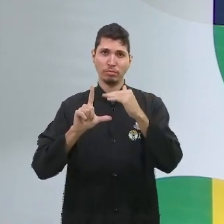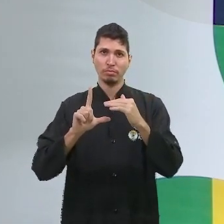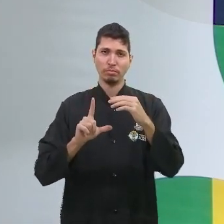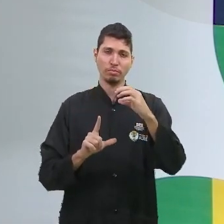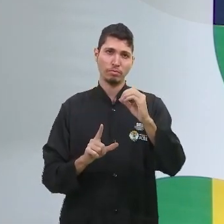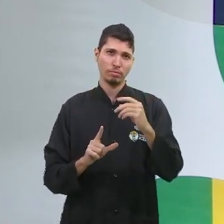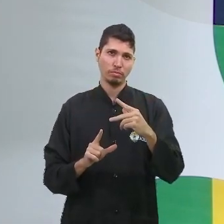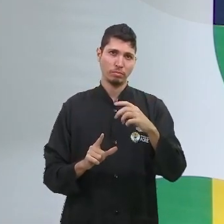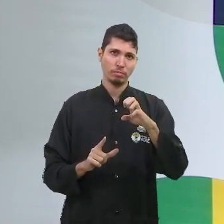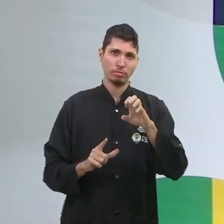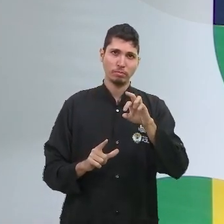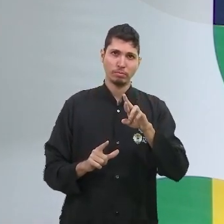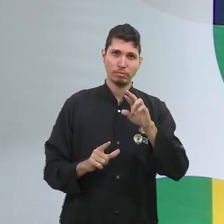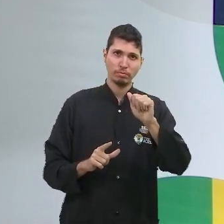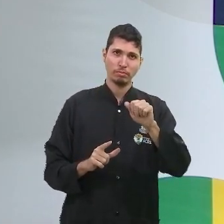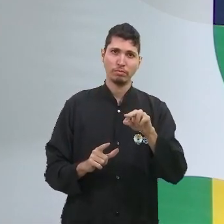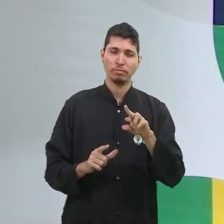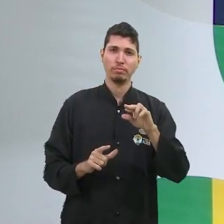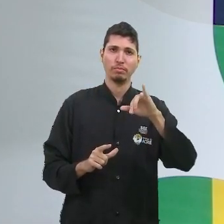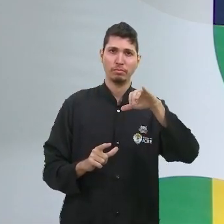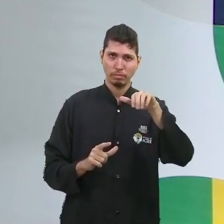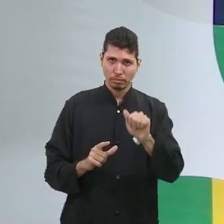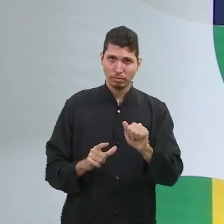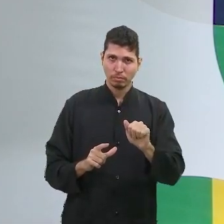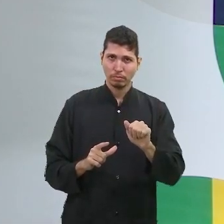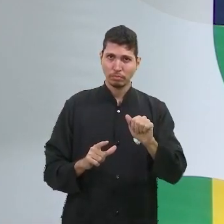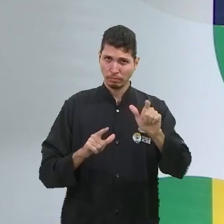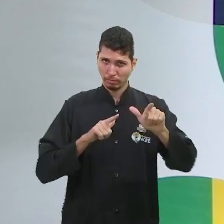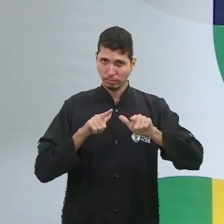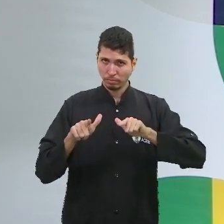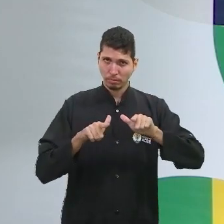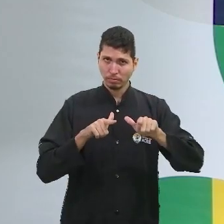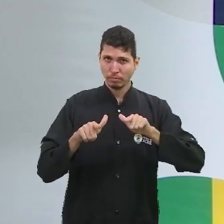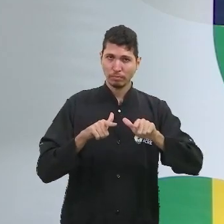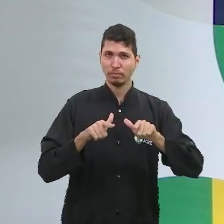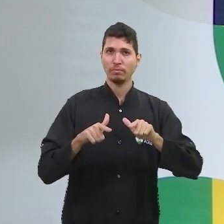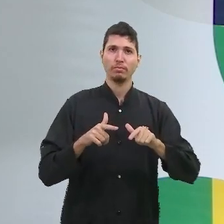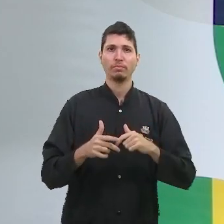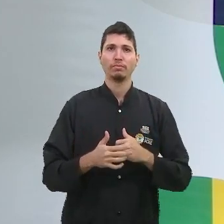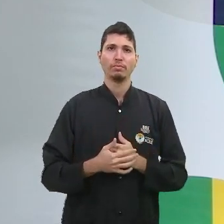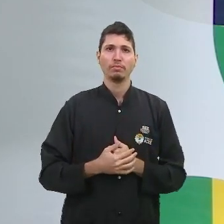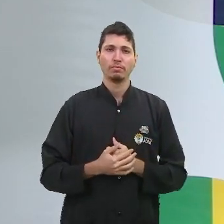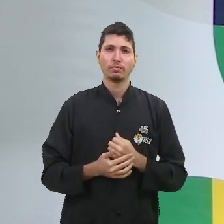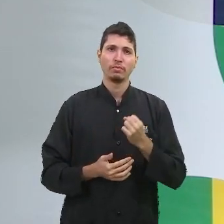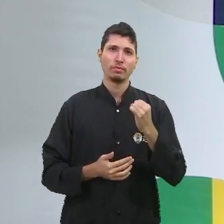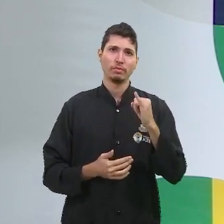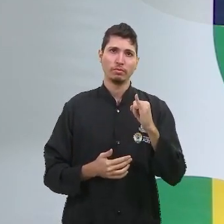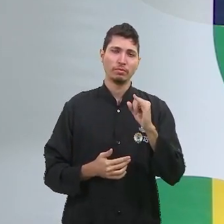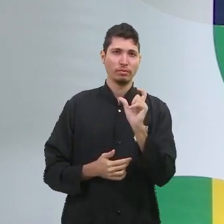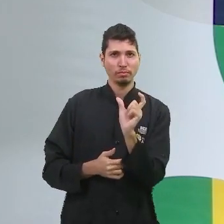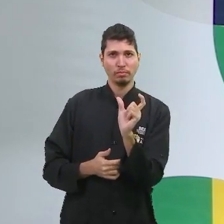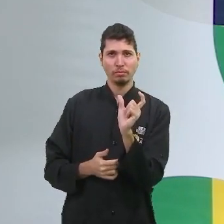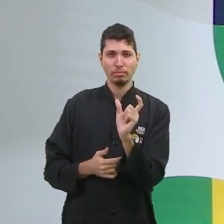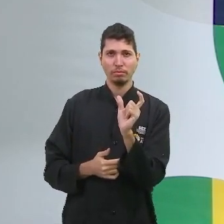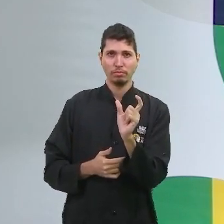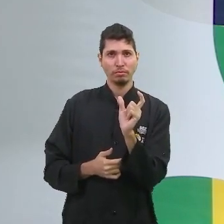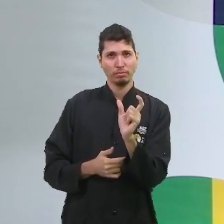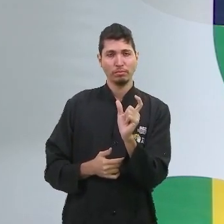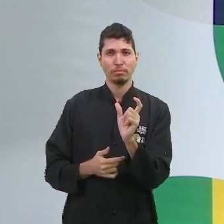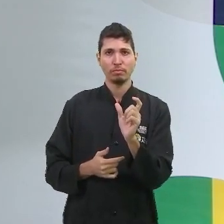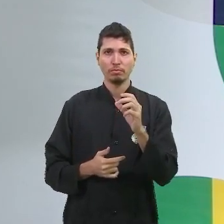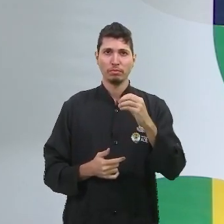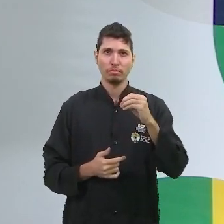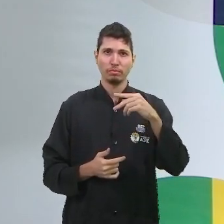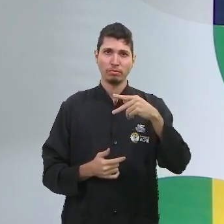trabalhadora, para utilizar um termo mais atual, porque, quando eu falo operário, eu estou falando o operário